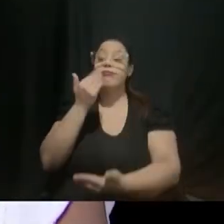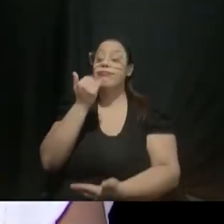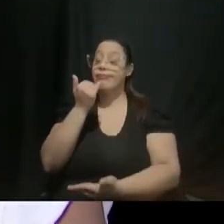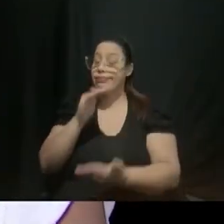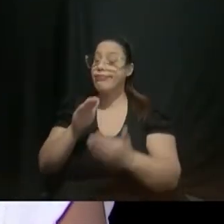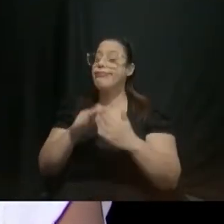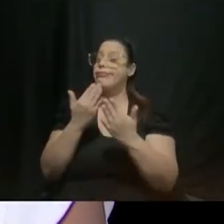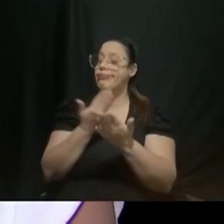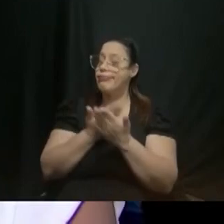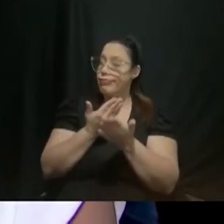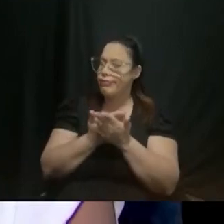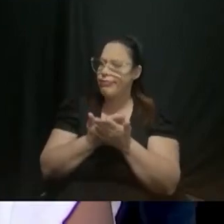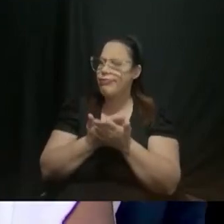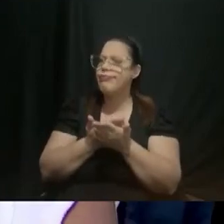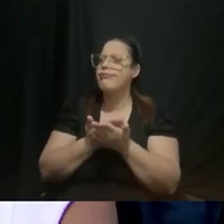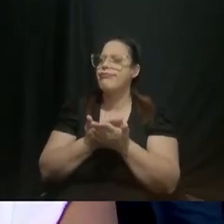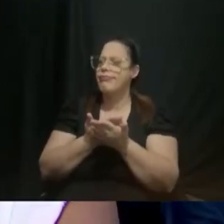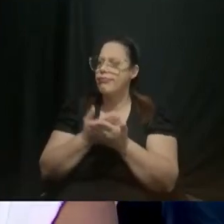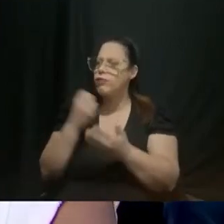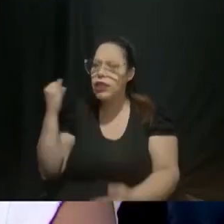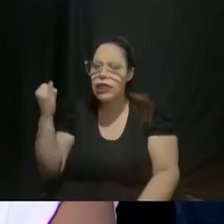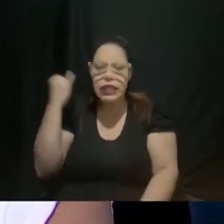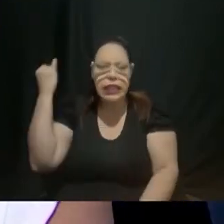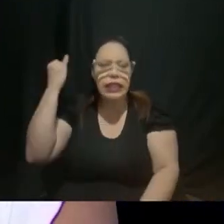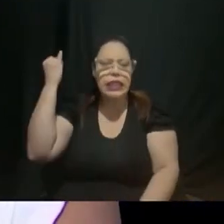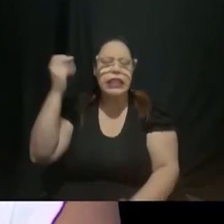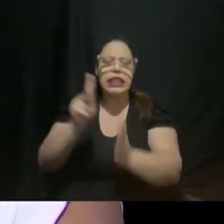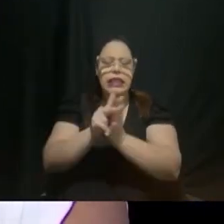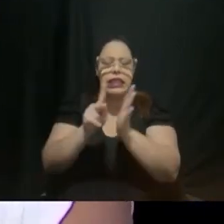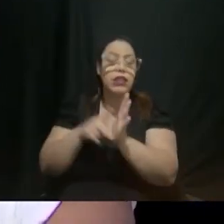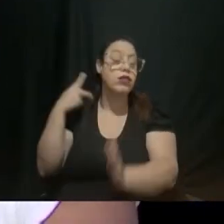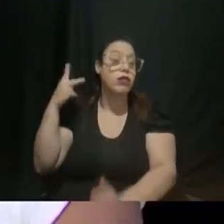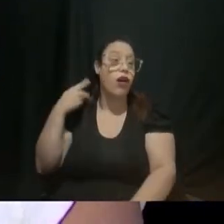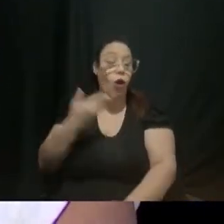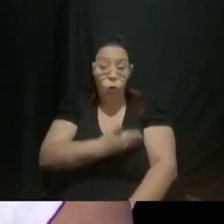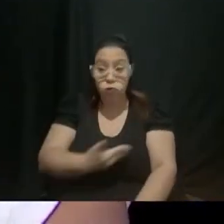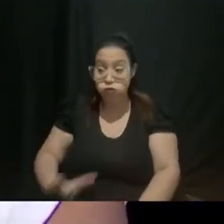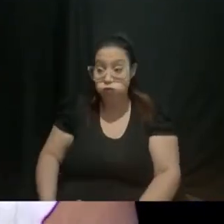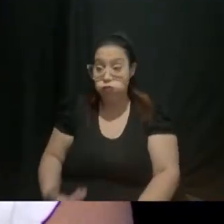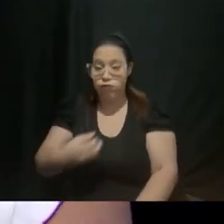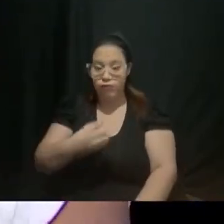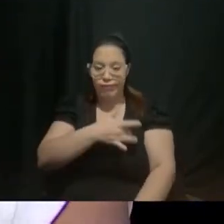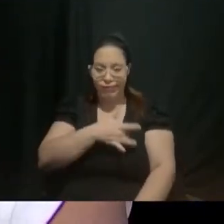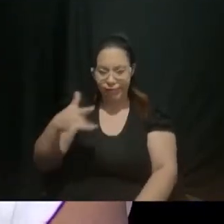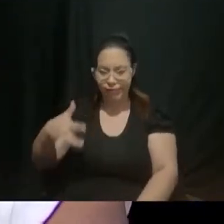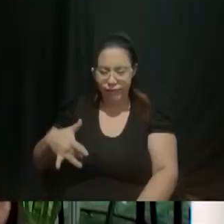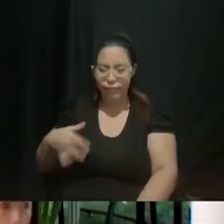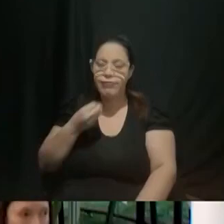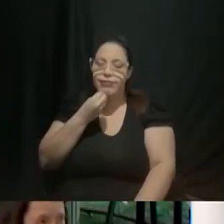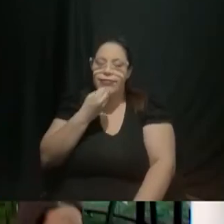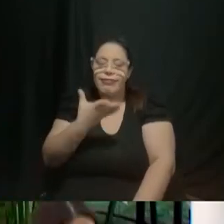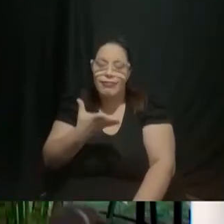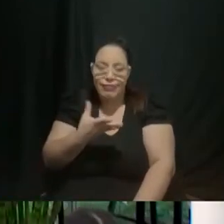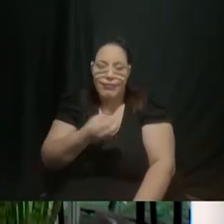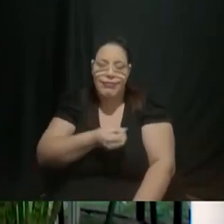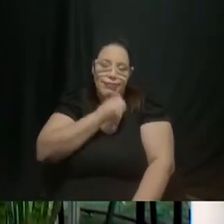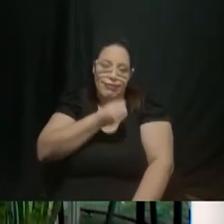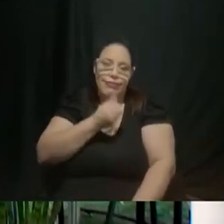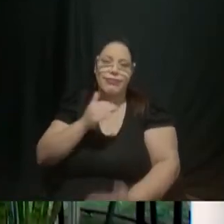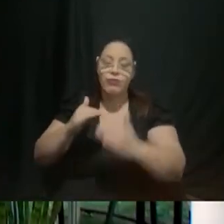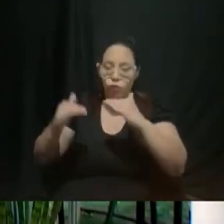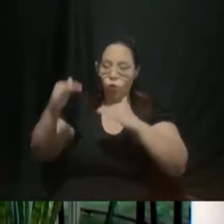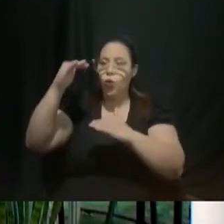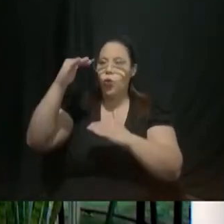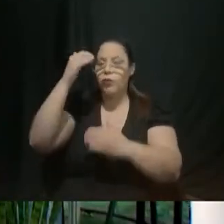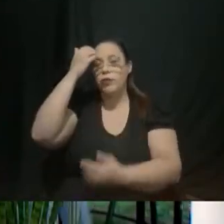muito importante uma política pública muito importante para manter a saúde e o bem-estar das crianças desde cedo o evento também contou